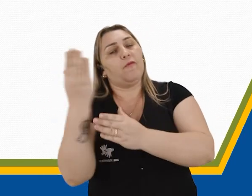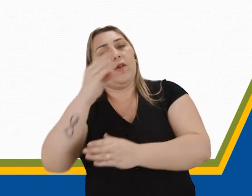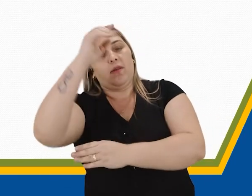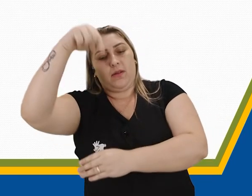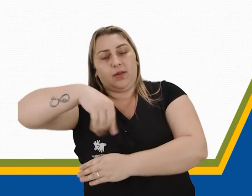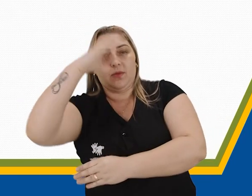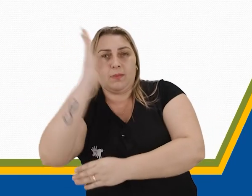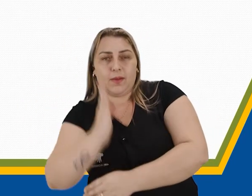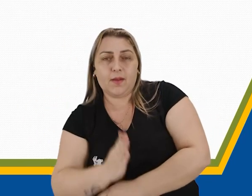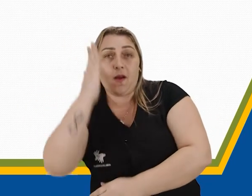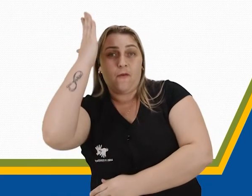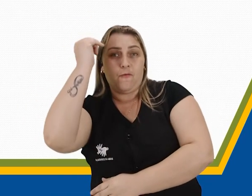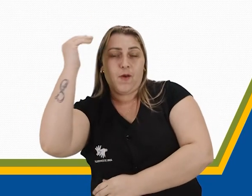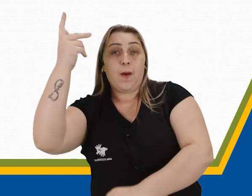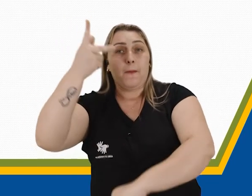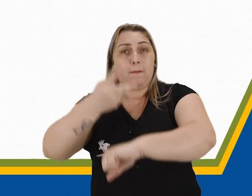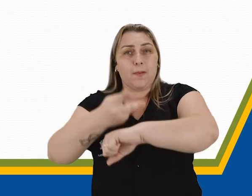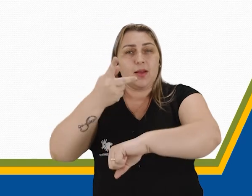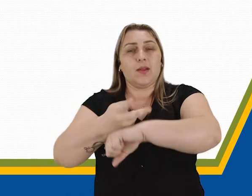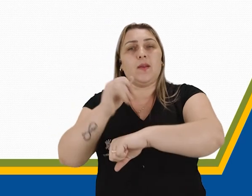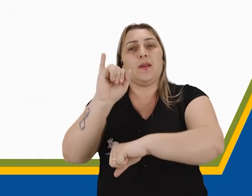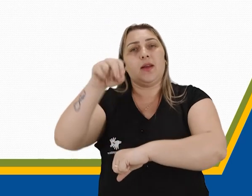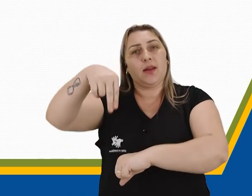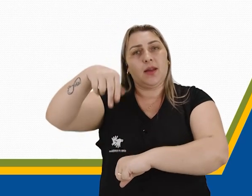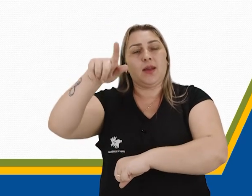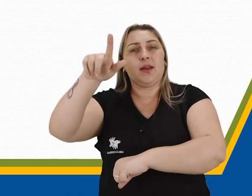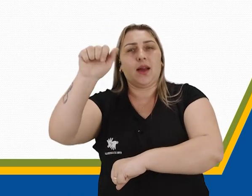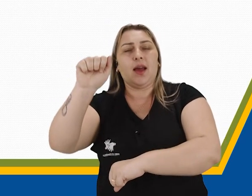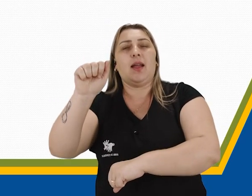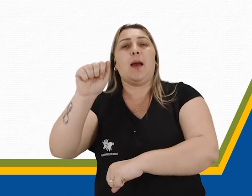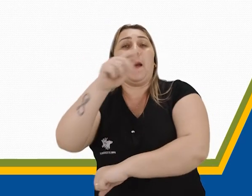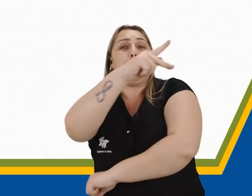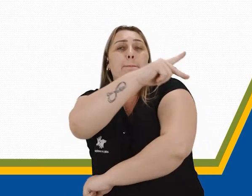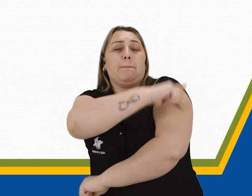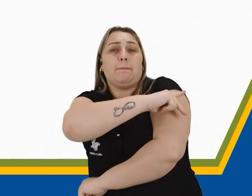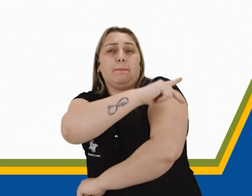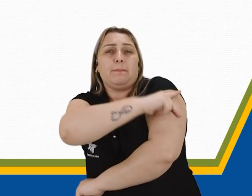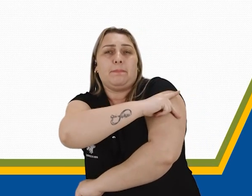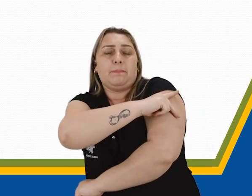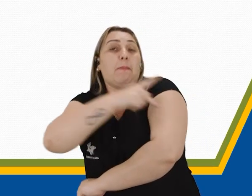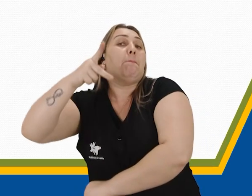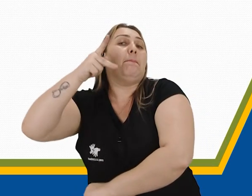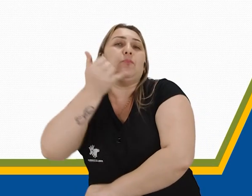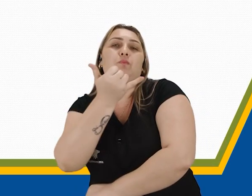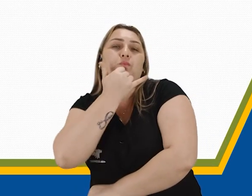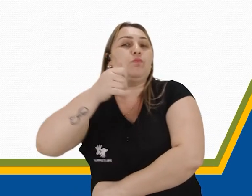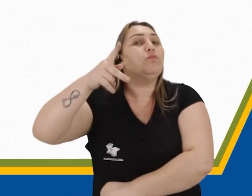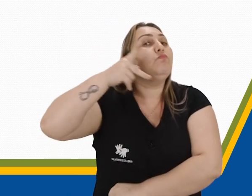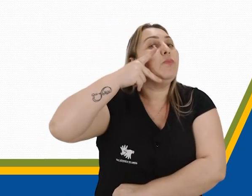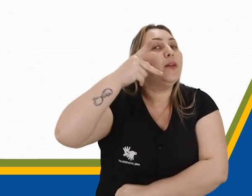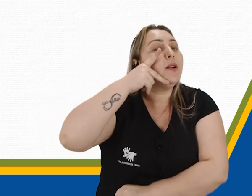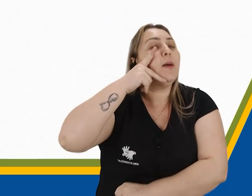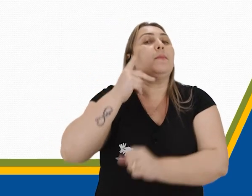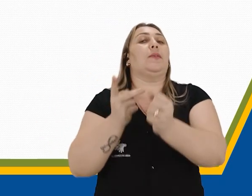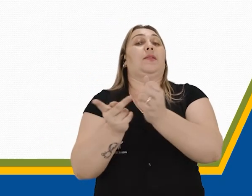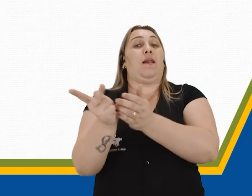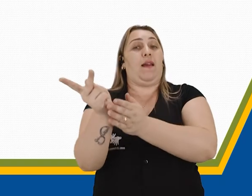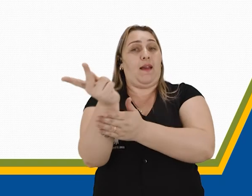No Brasil, é a famosa Pedra do Ingá, na Paraíba. Vejam só, gente, nós estamos falando de arte na pré